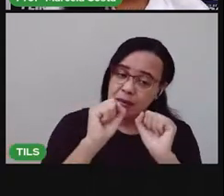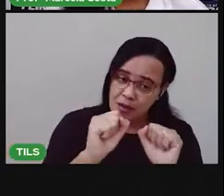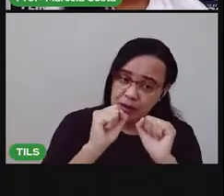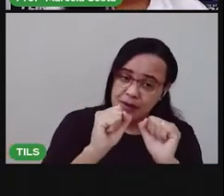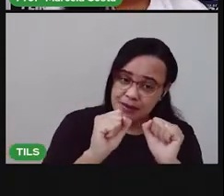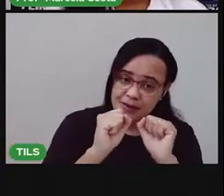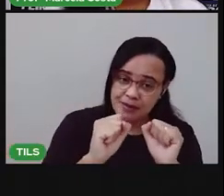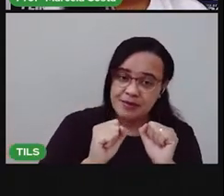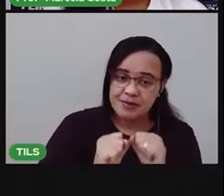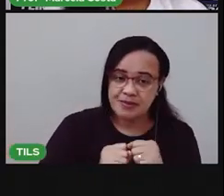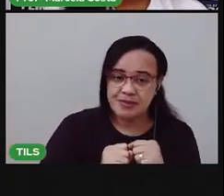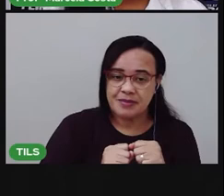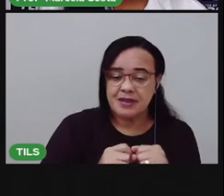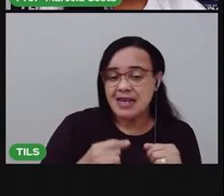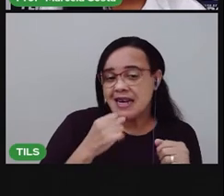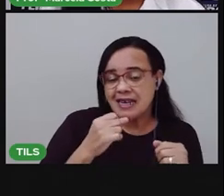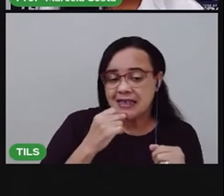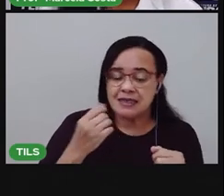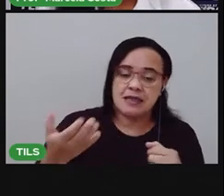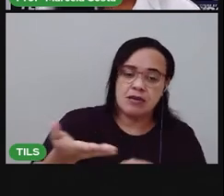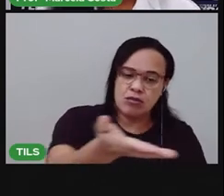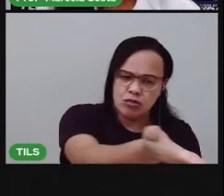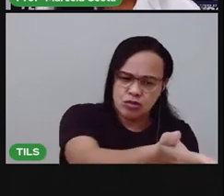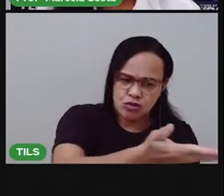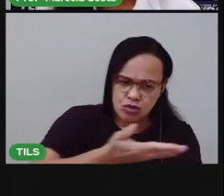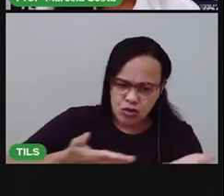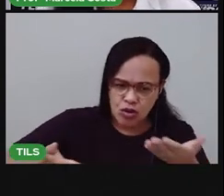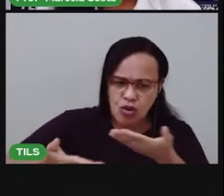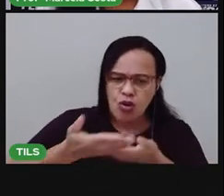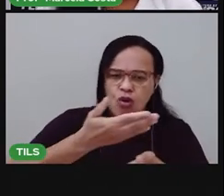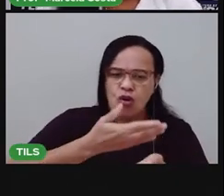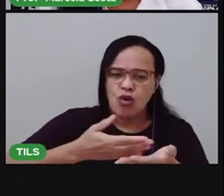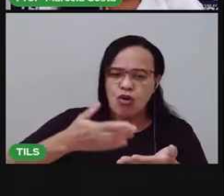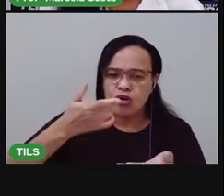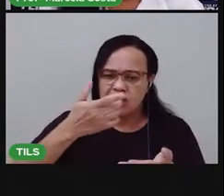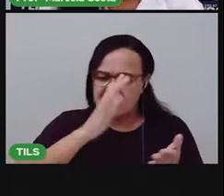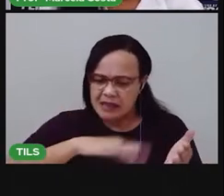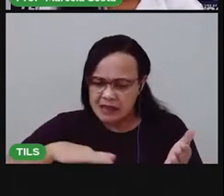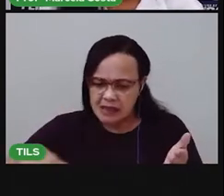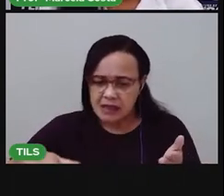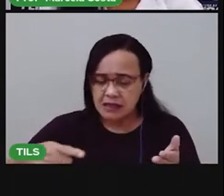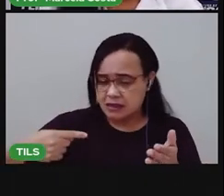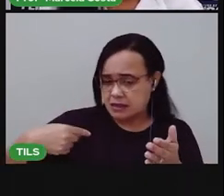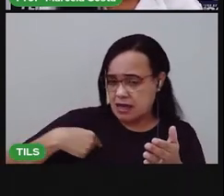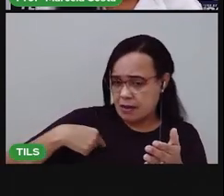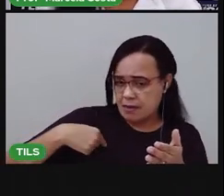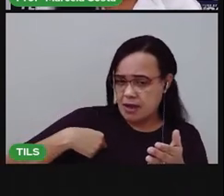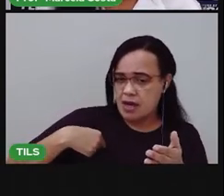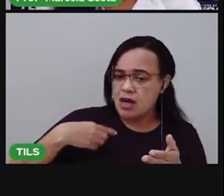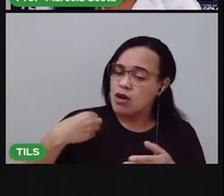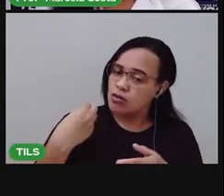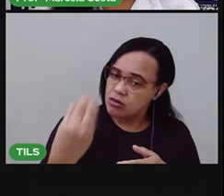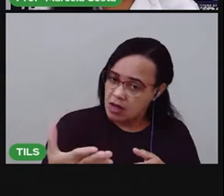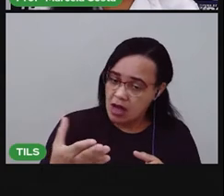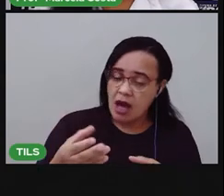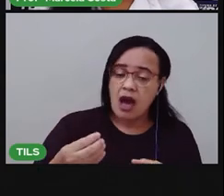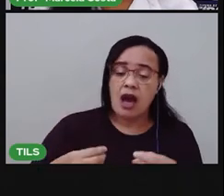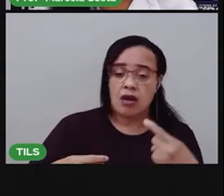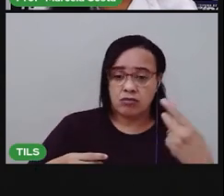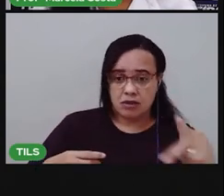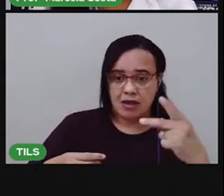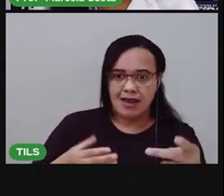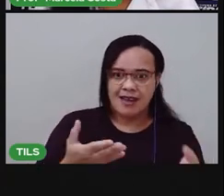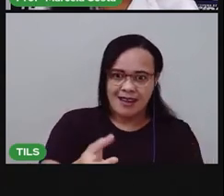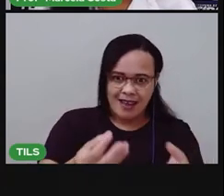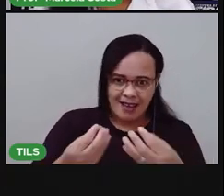Você troca com uma outra criança que tem um brinquedo que ela também não usa muito. Tá bom? Mas pra isso, a gente precisa